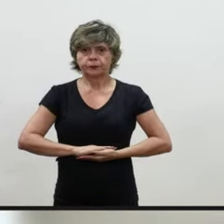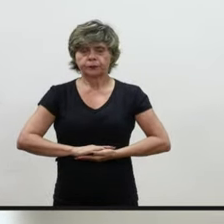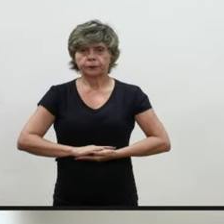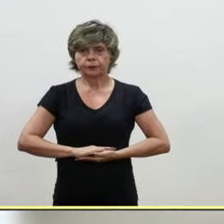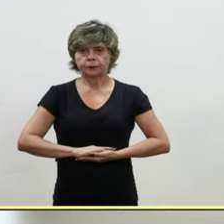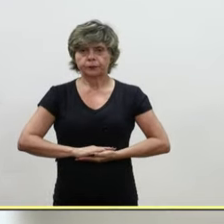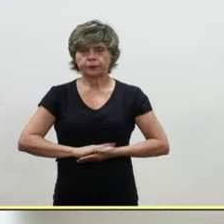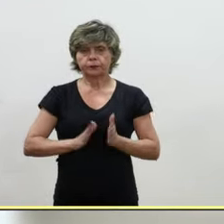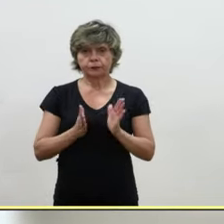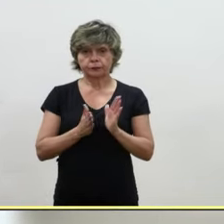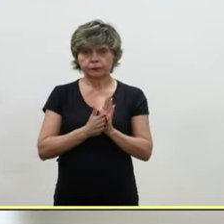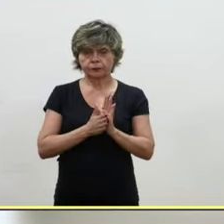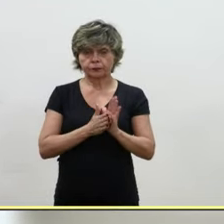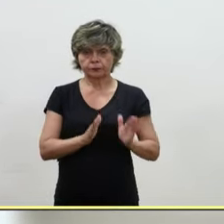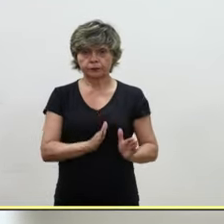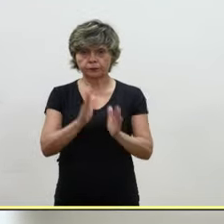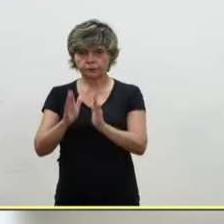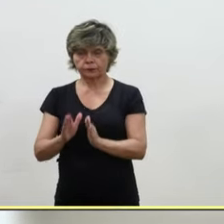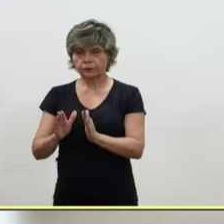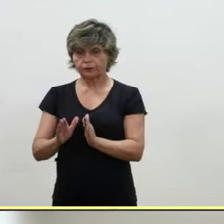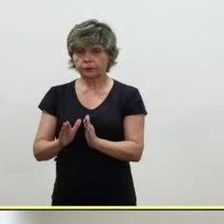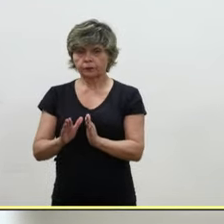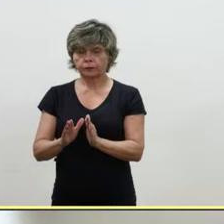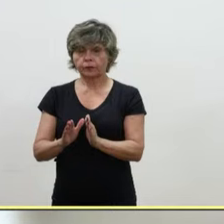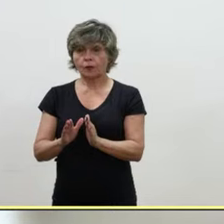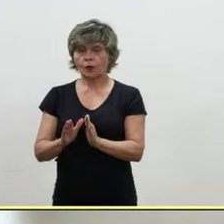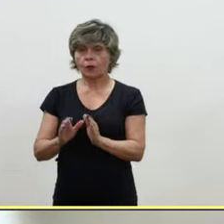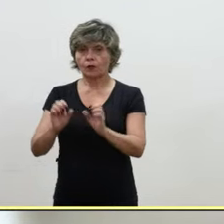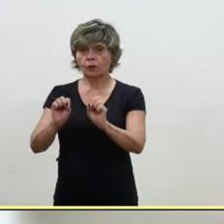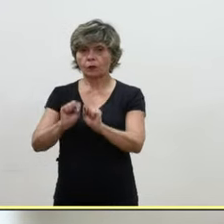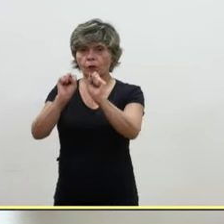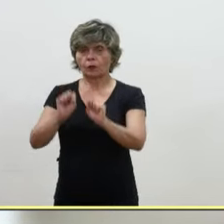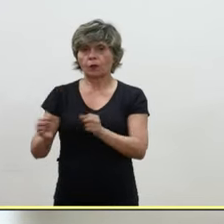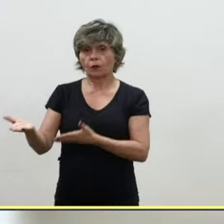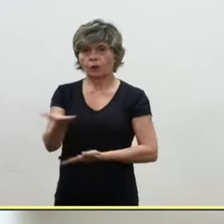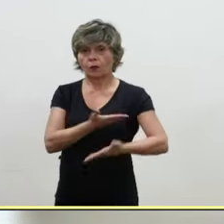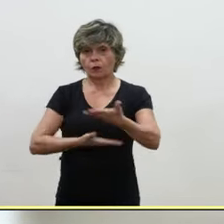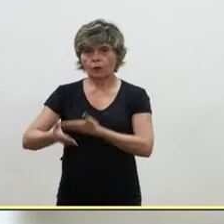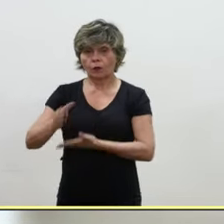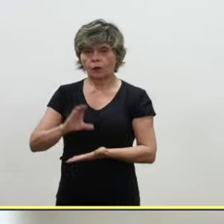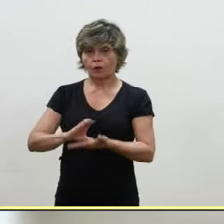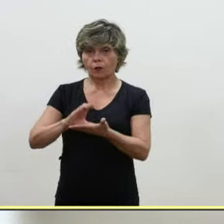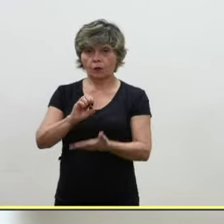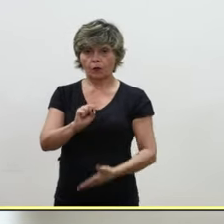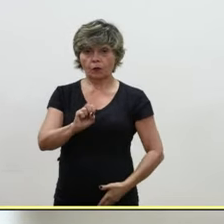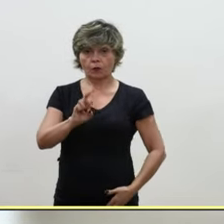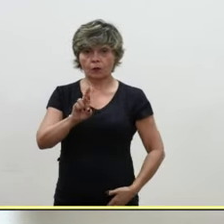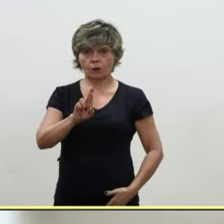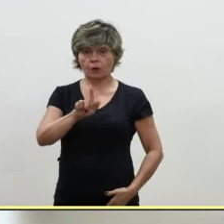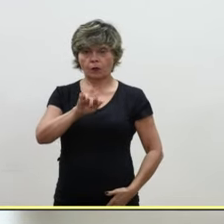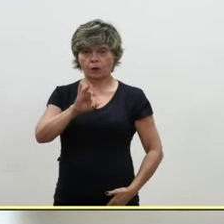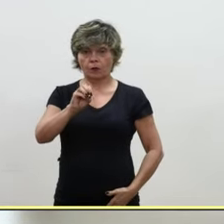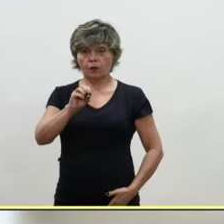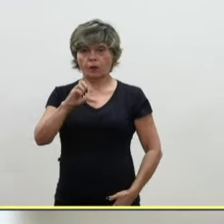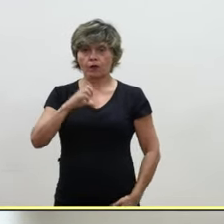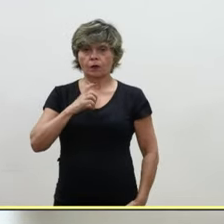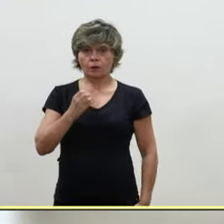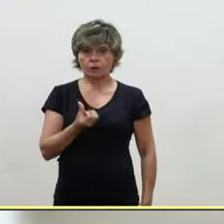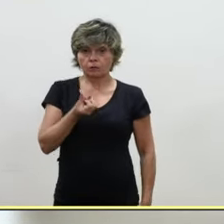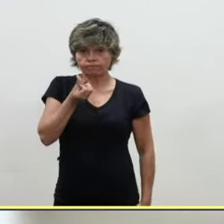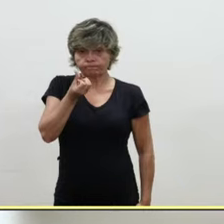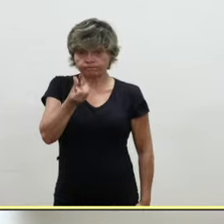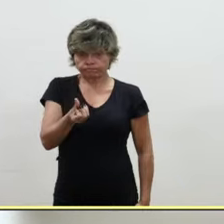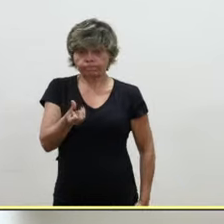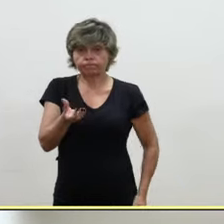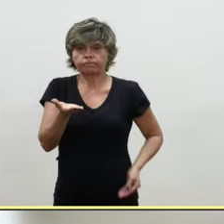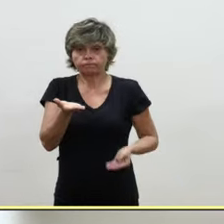Na pauta simples do sistema de tramitação do conselheiro Sérgio Antônio Cardoso de Queiroz, seis processos para votação